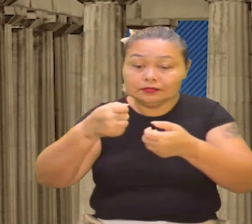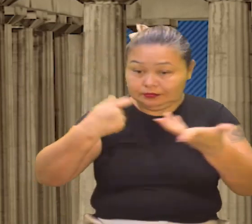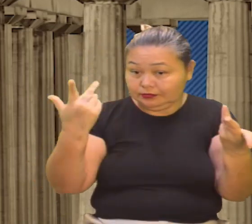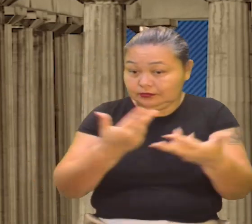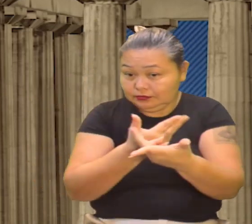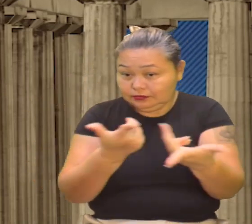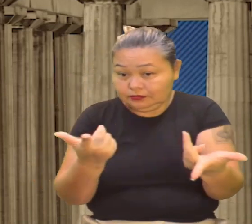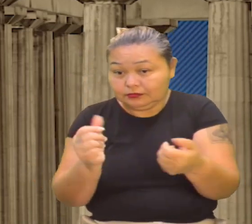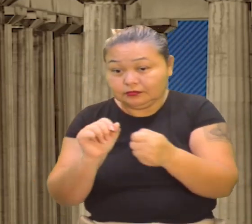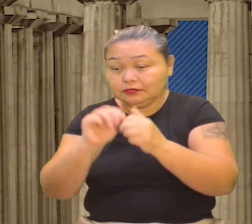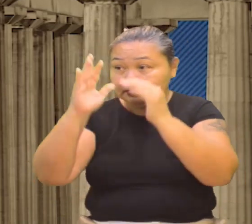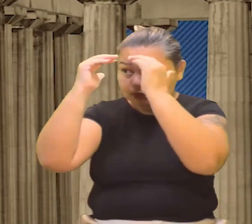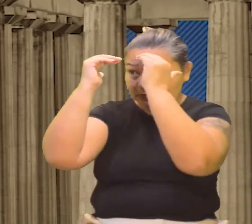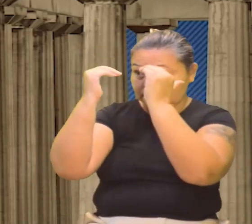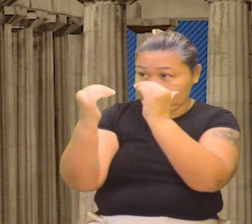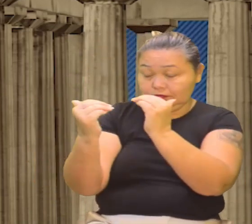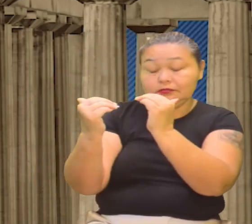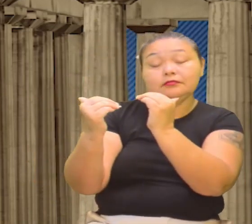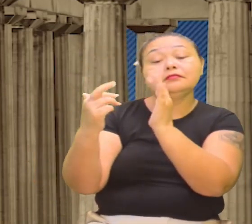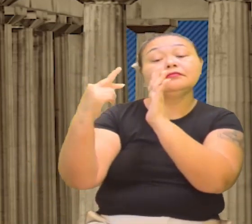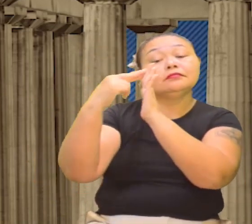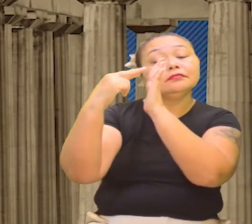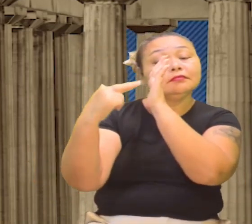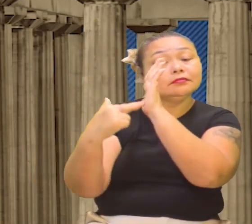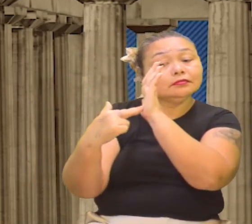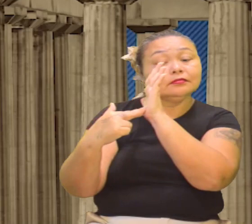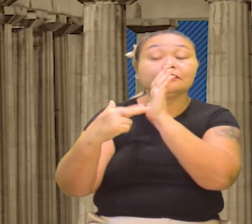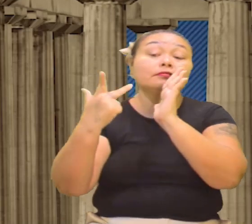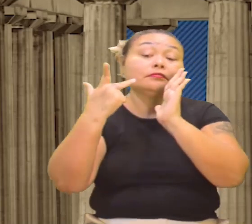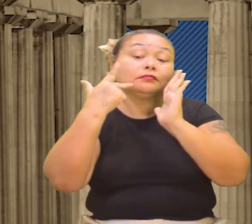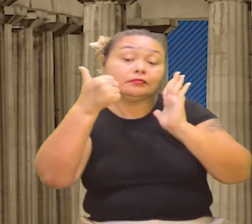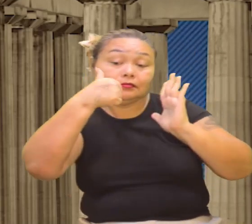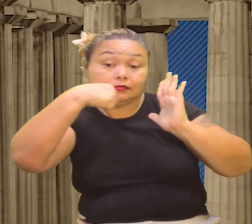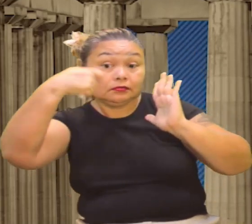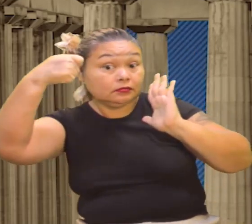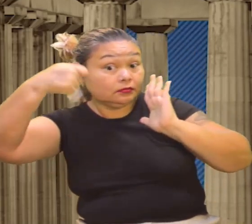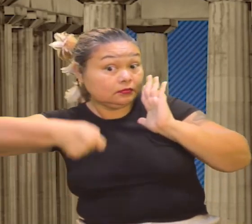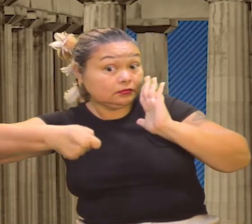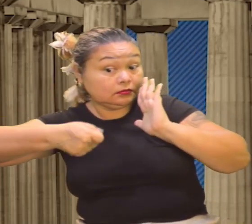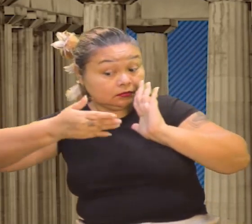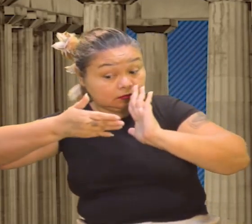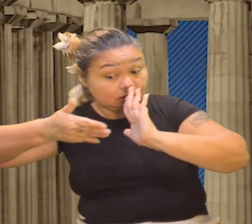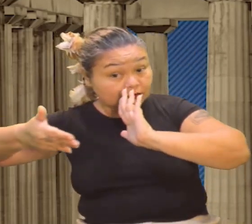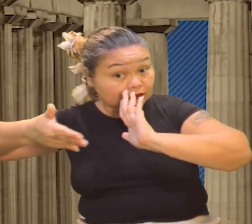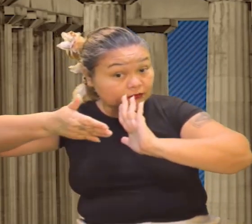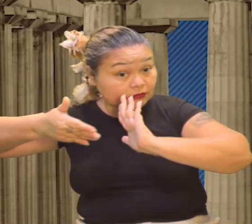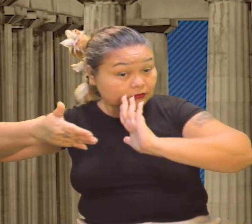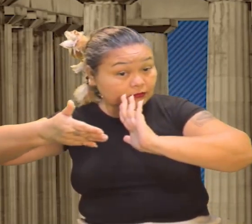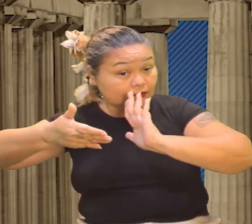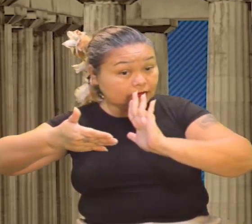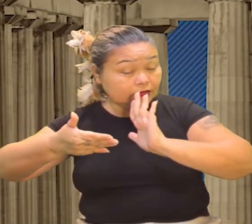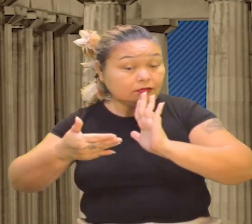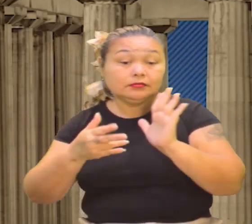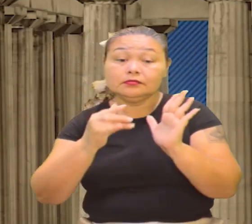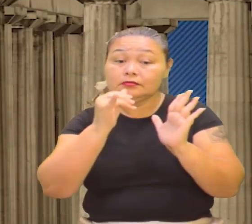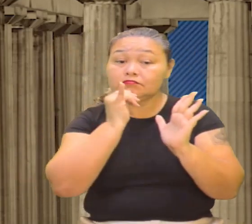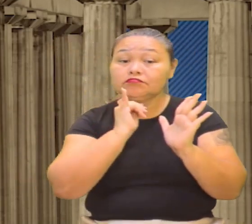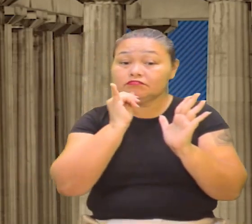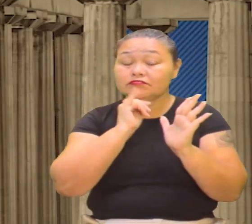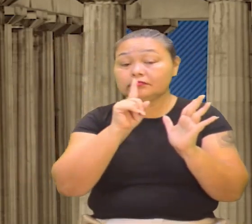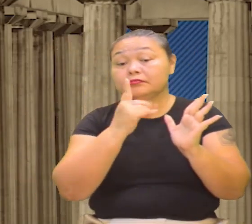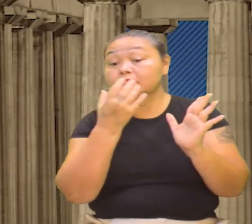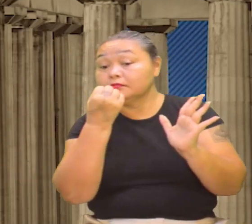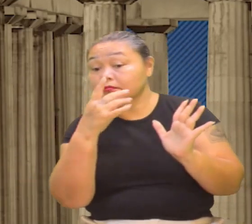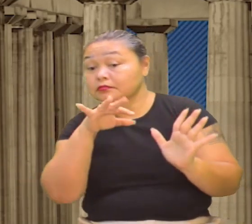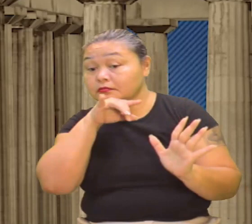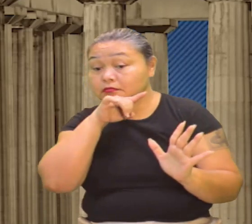casa, tá? Obedecer as regras que os pais impõem para vocês. Olha, é um período, tá? Tá ali, eu não estou dizendo que é bom